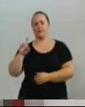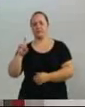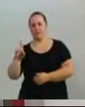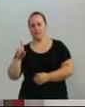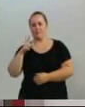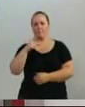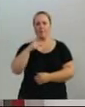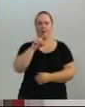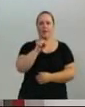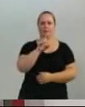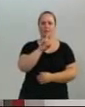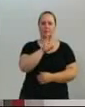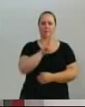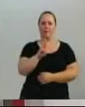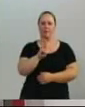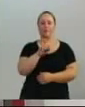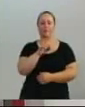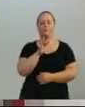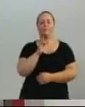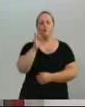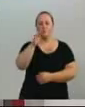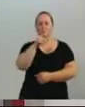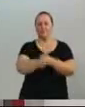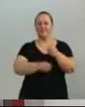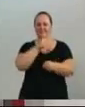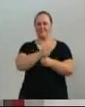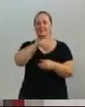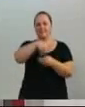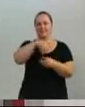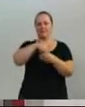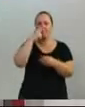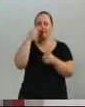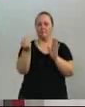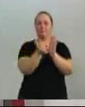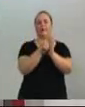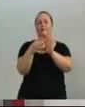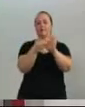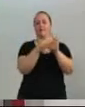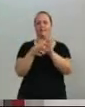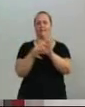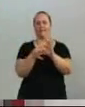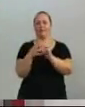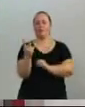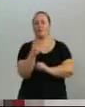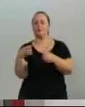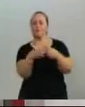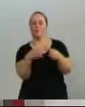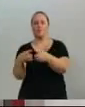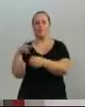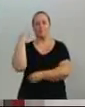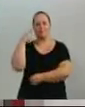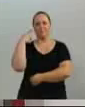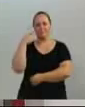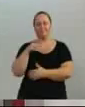as eleições municipais do ano que vem. Acho que está selada, vereador Beto. Estão juntos desde 2005, quando